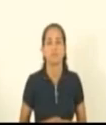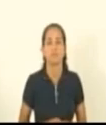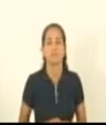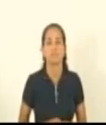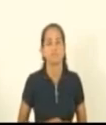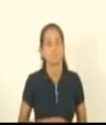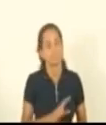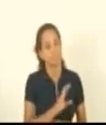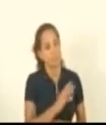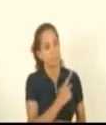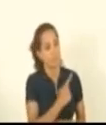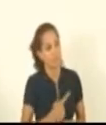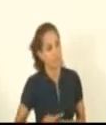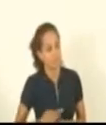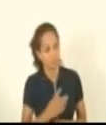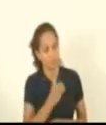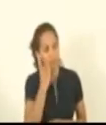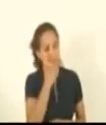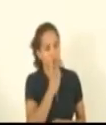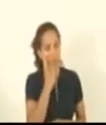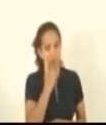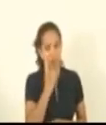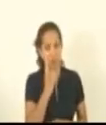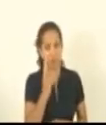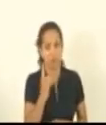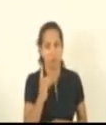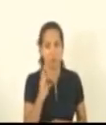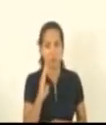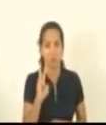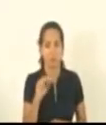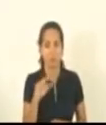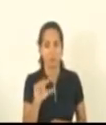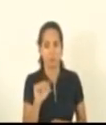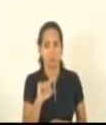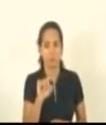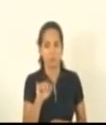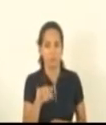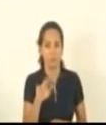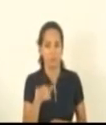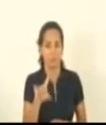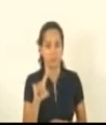Presidente, deputado Bruno Rezende ainda está votando. Deputado Bruno Rezende.